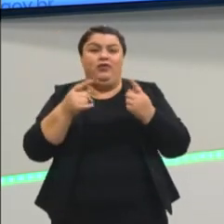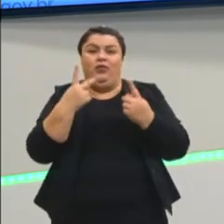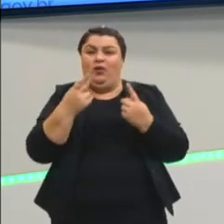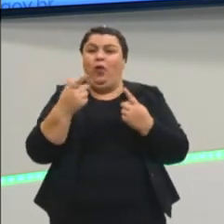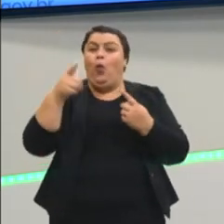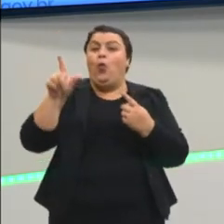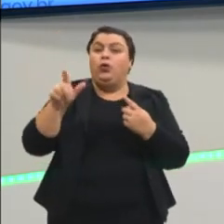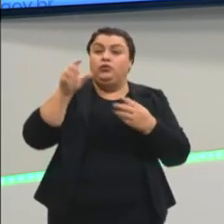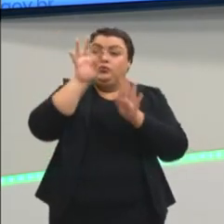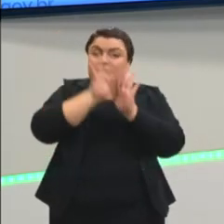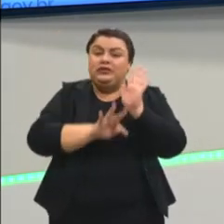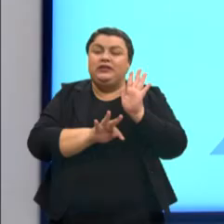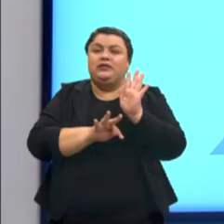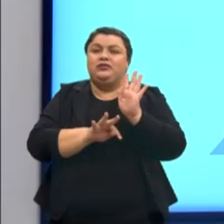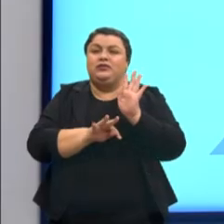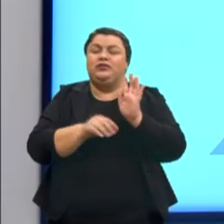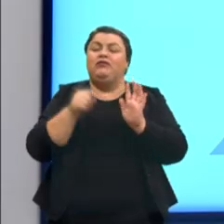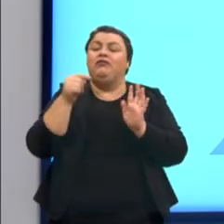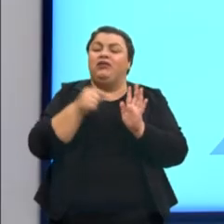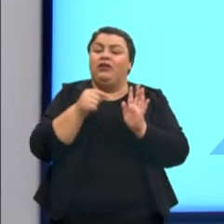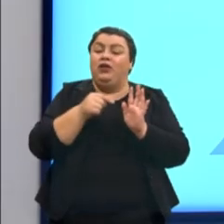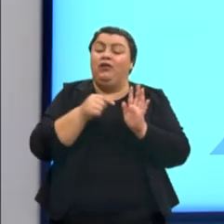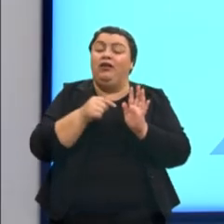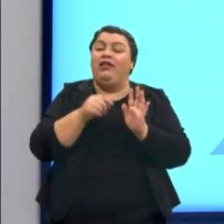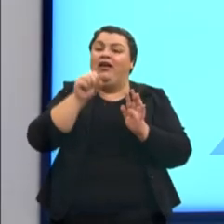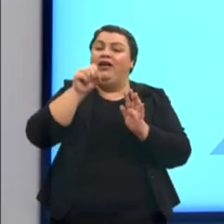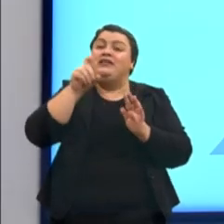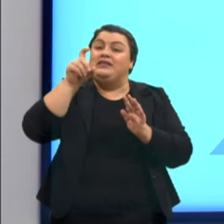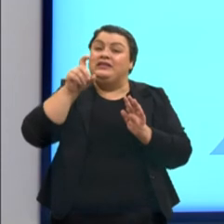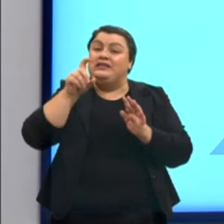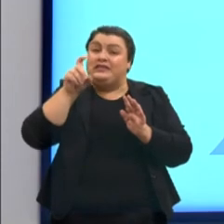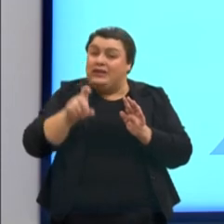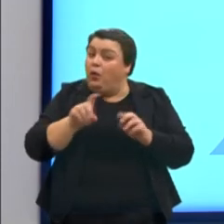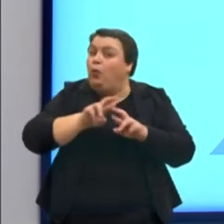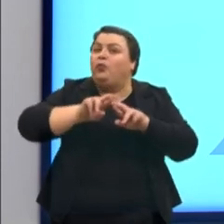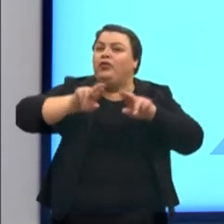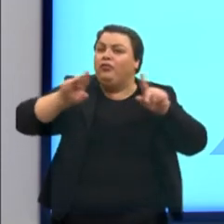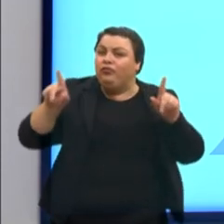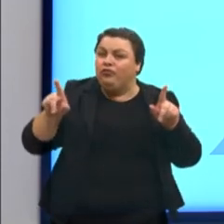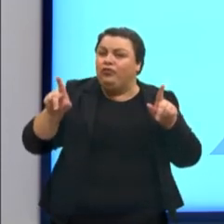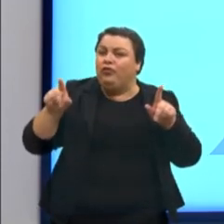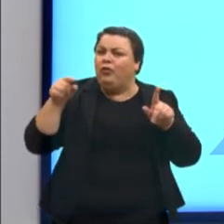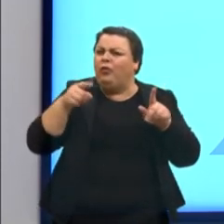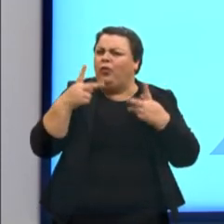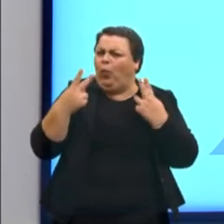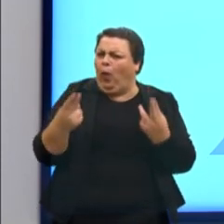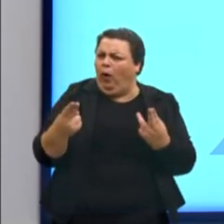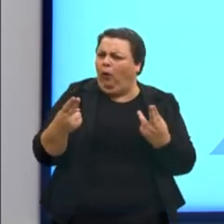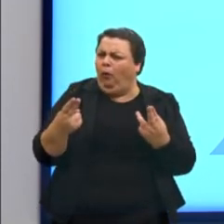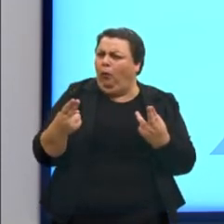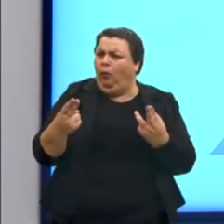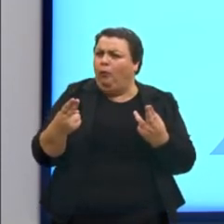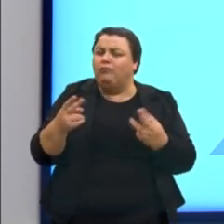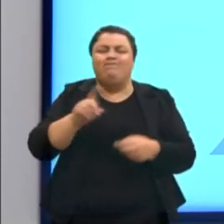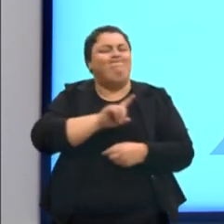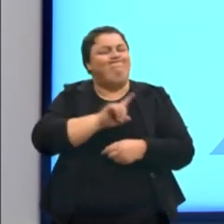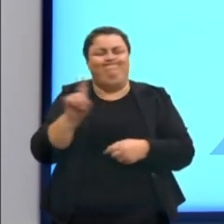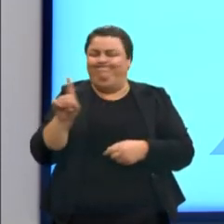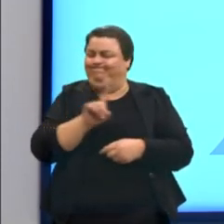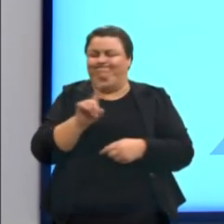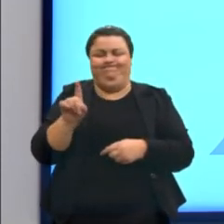Então, elas são ou não são a mesma coisa? Linguagem literária e não literária são iguais? É claro que não.